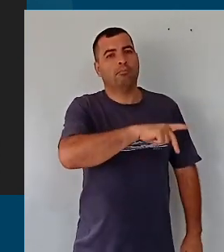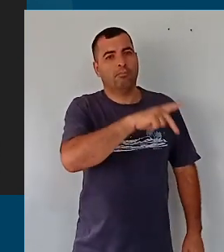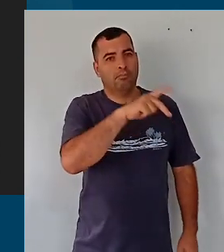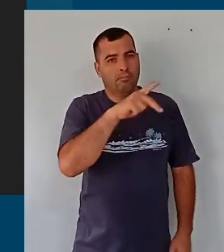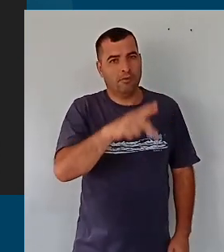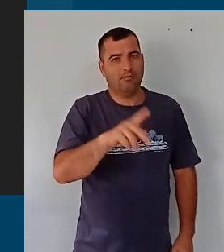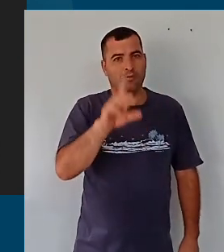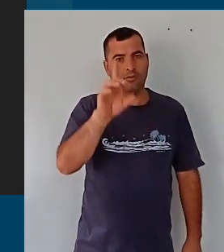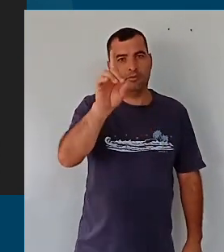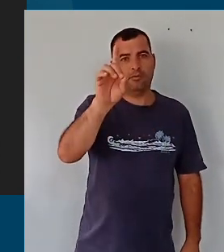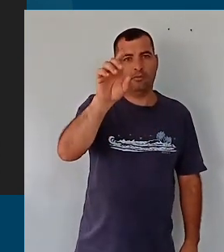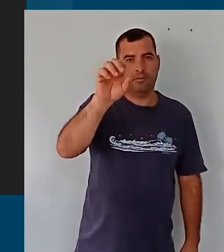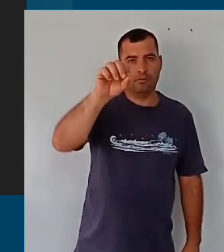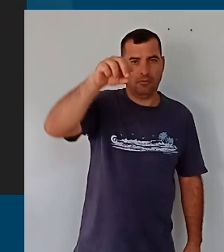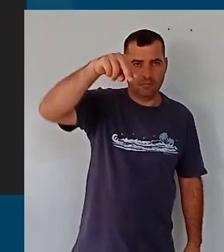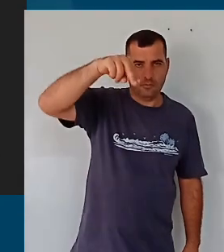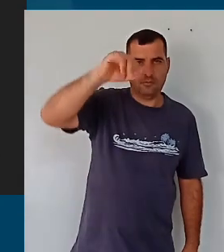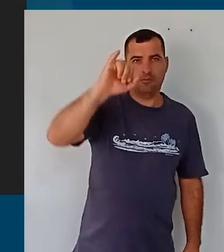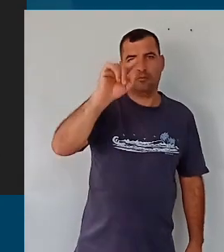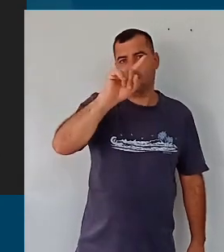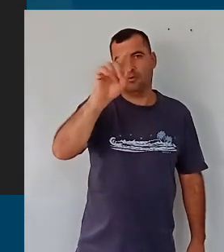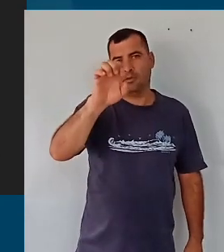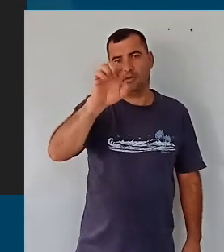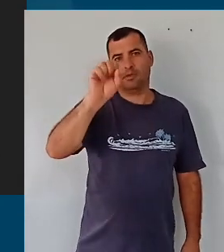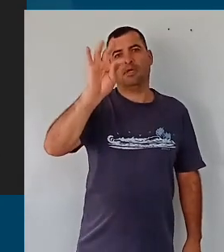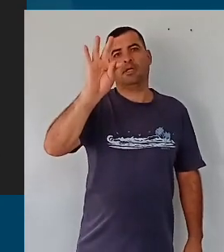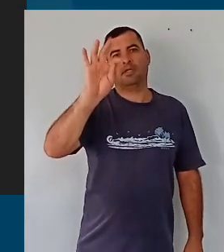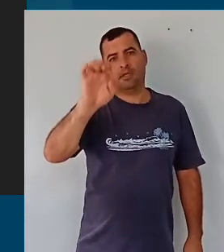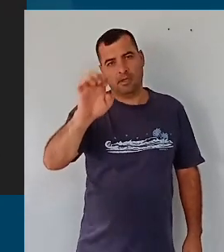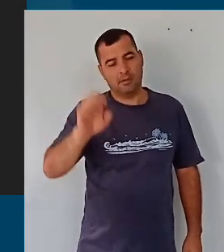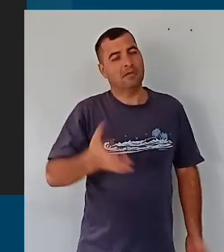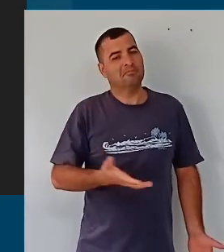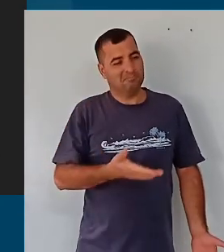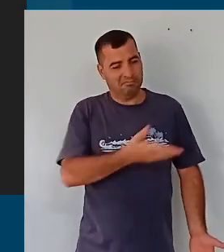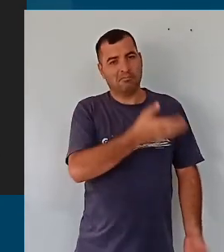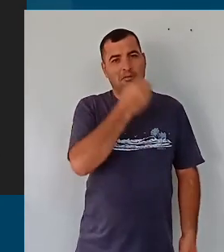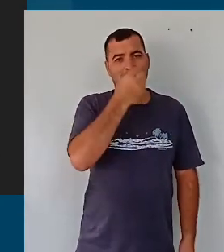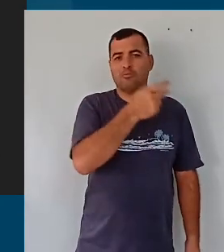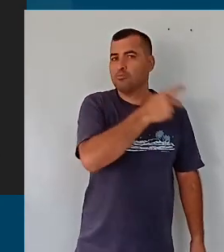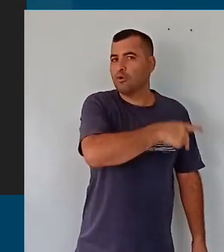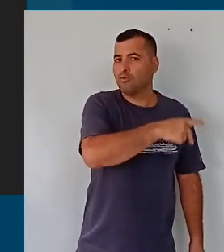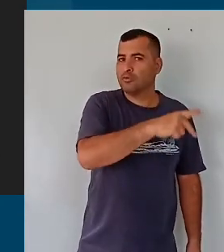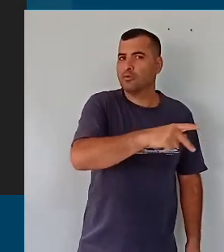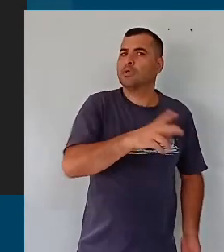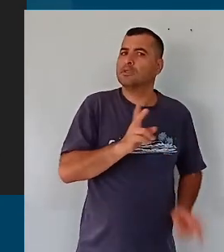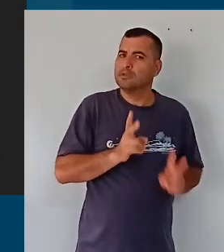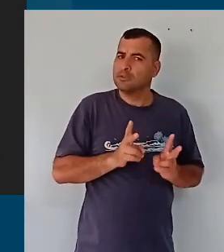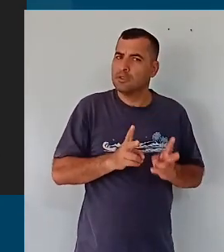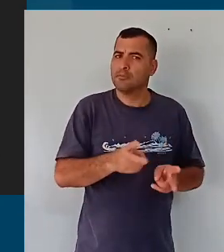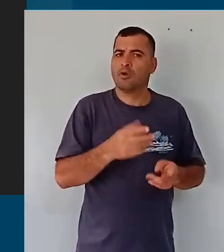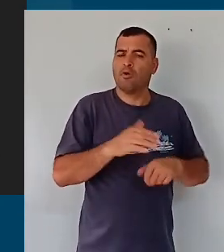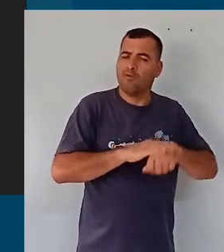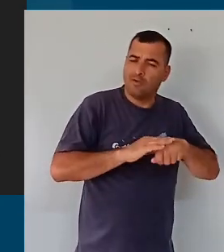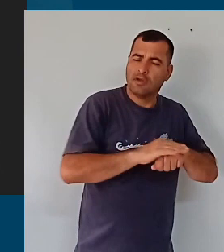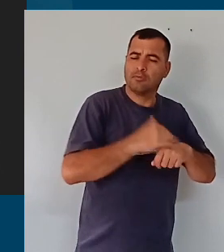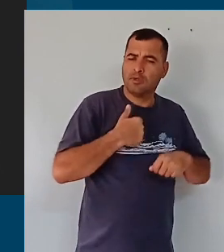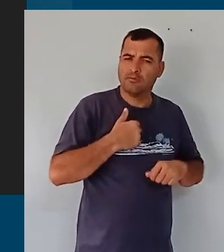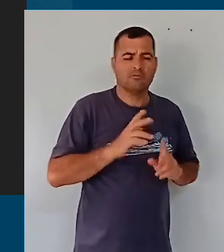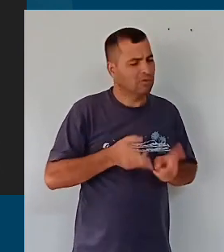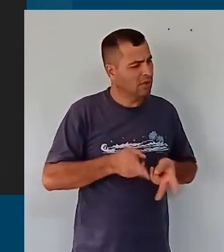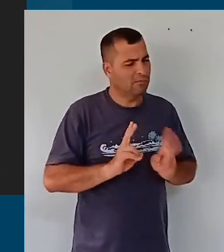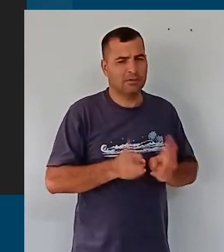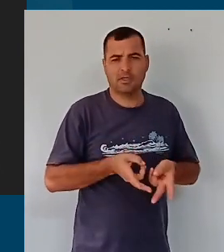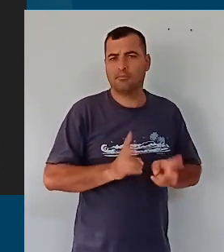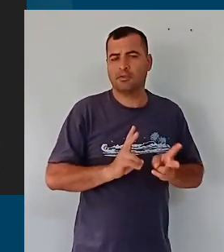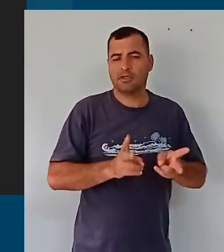professor Donizete. O Donizete tem quase que permanentemente conversado comigo,